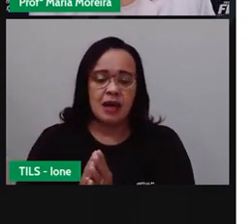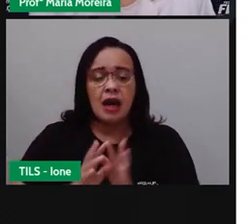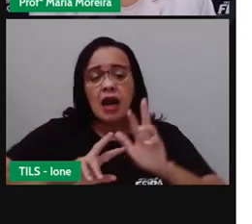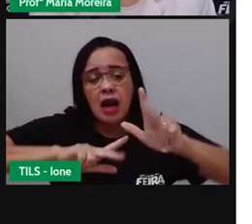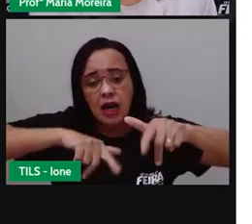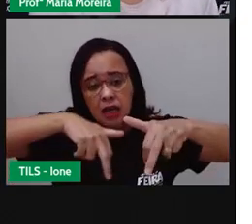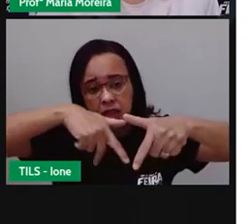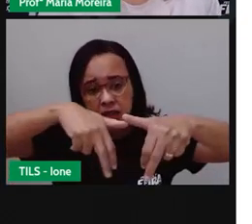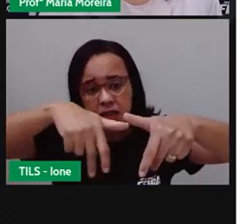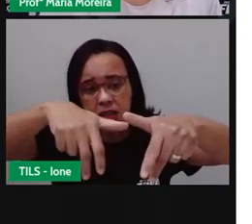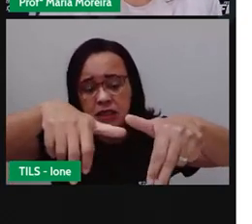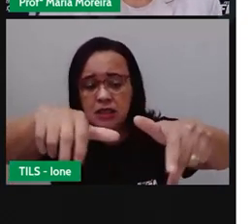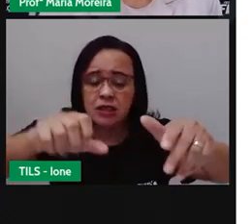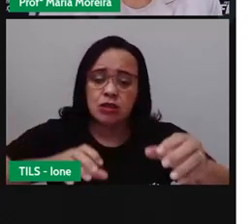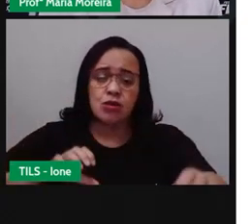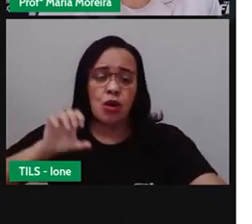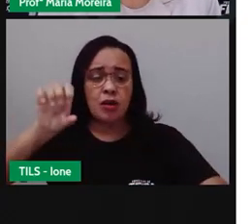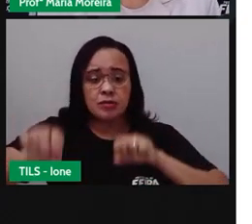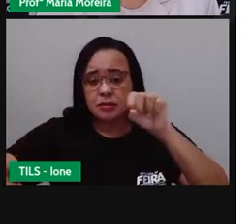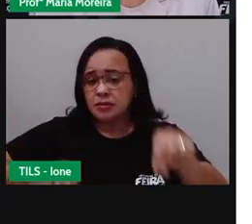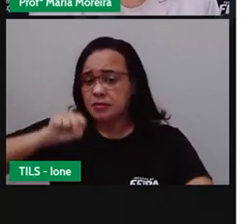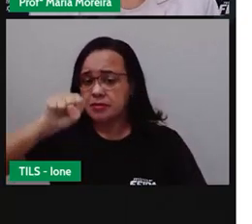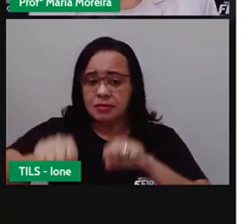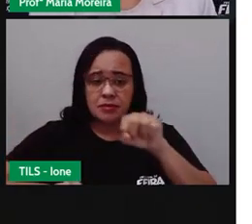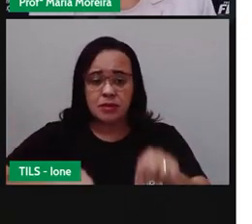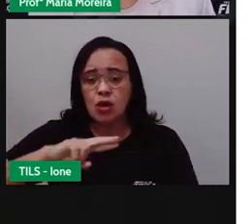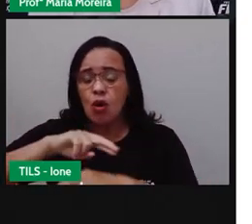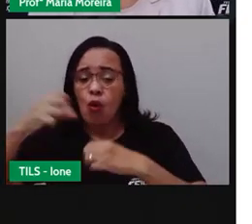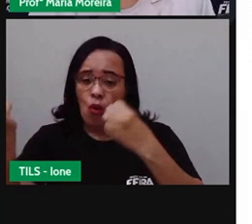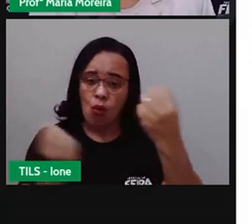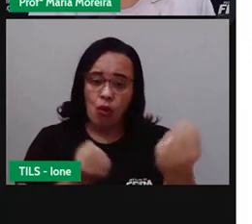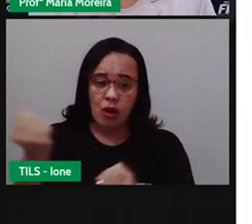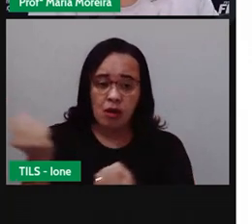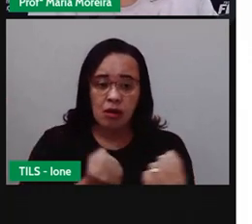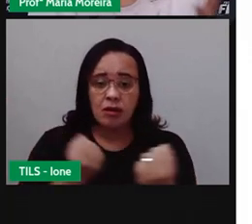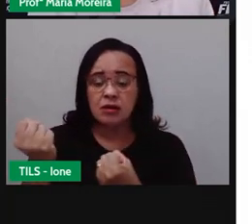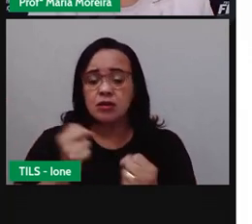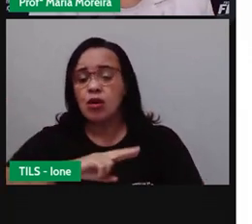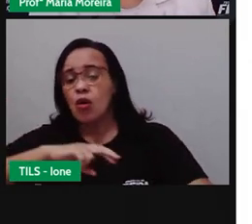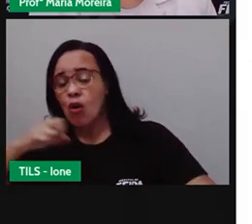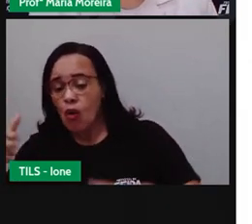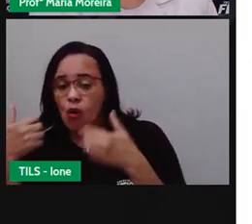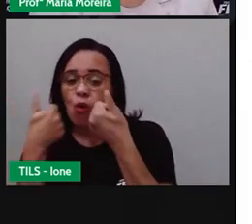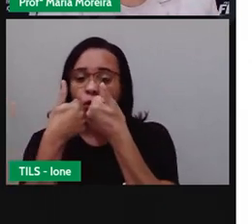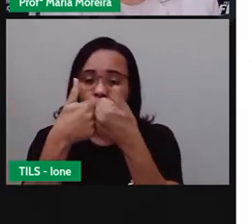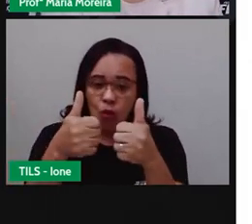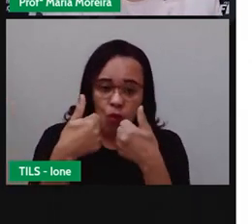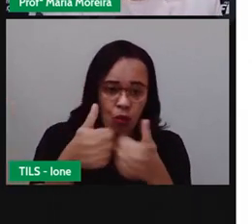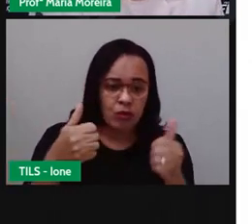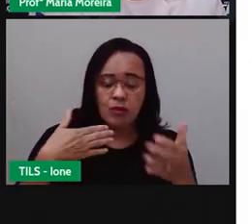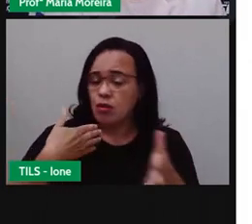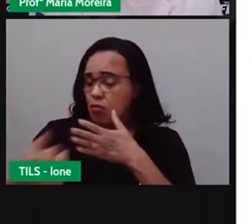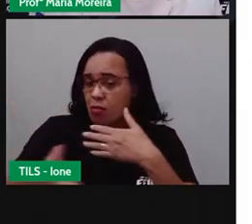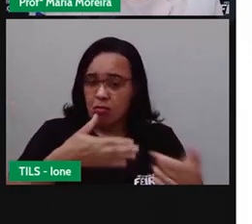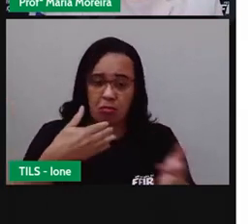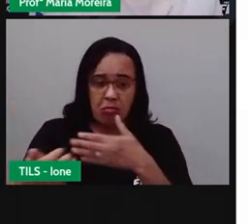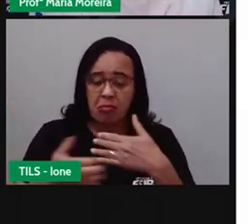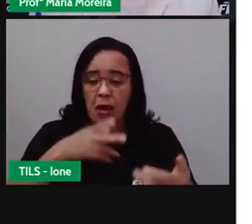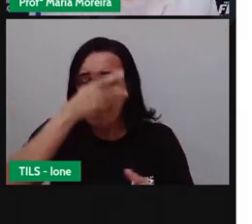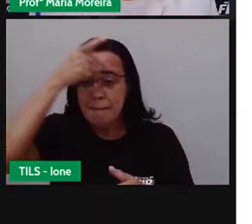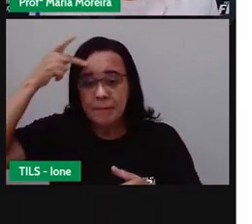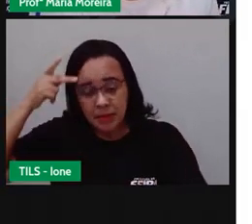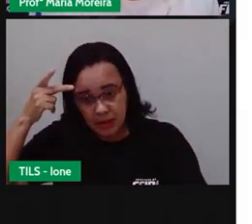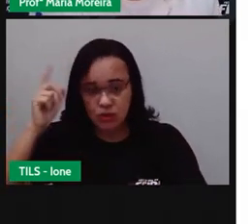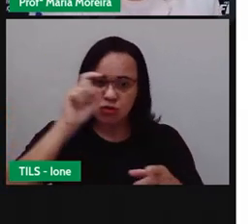bicicleta, de carro, ou de ônibus, ou em qualquer outro meio de transporte, esse deslocamento